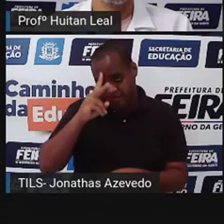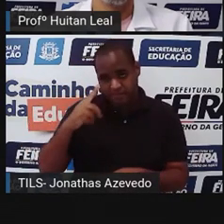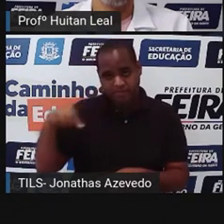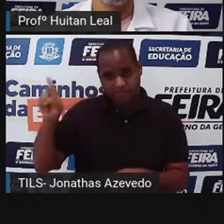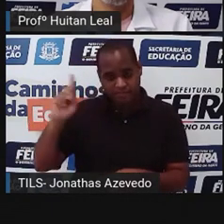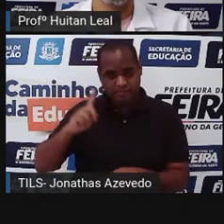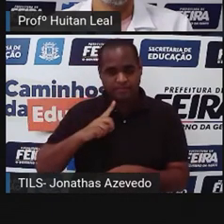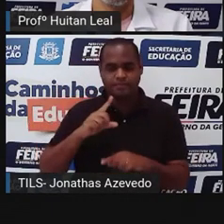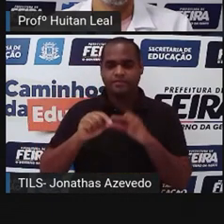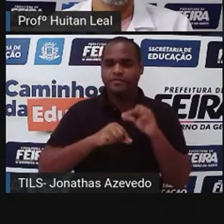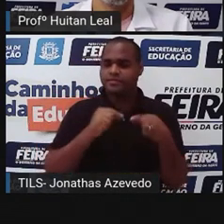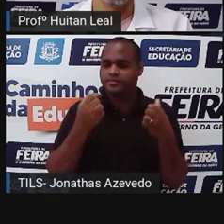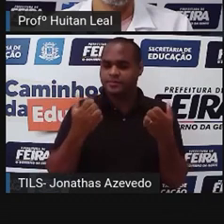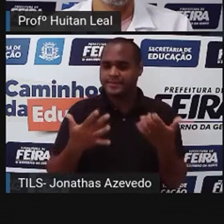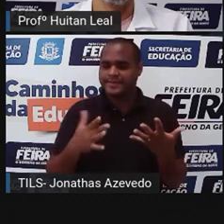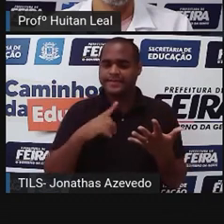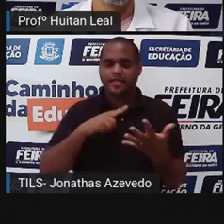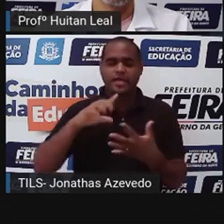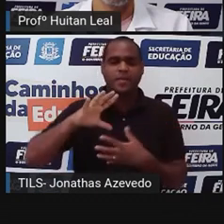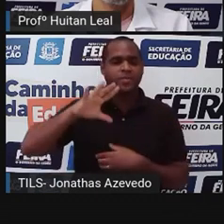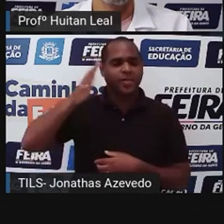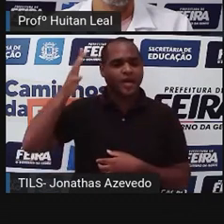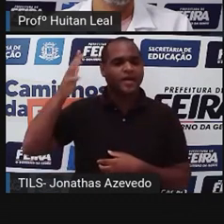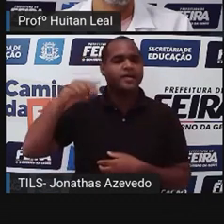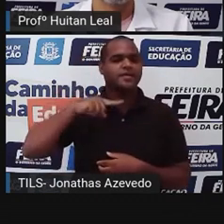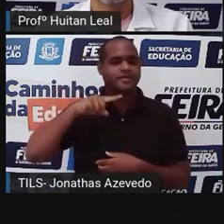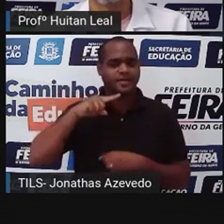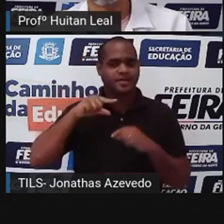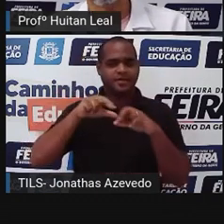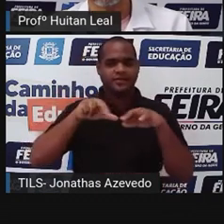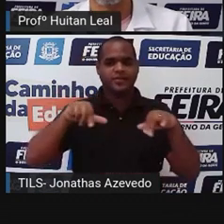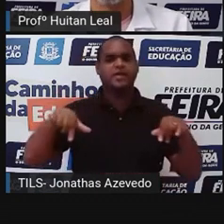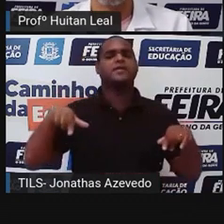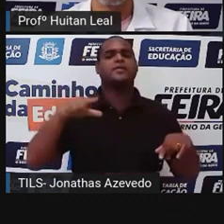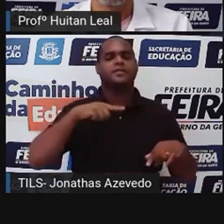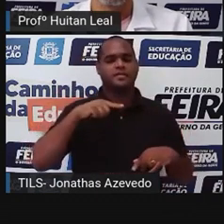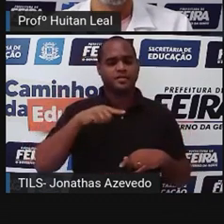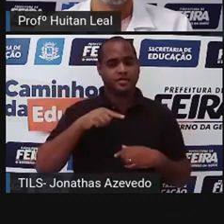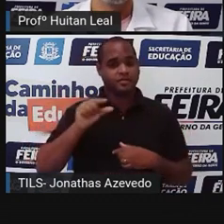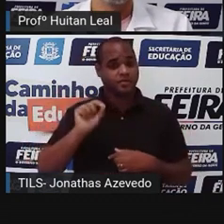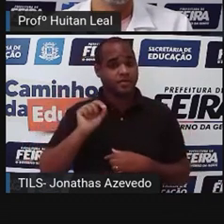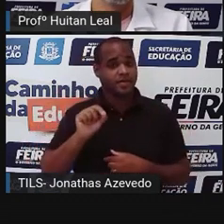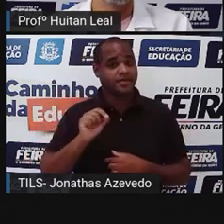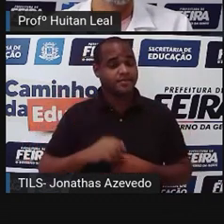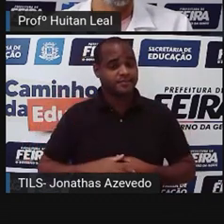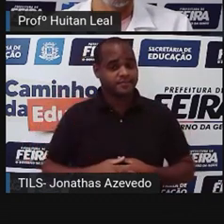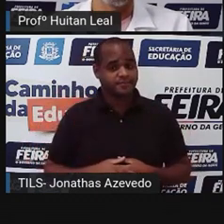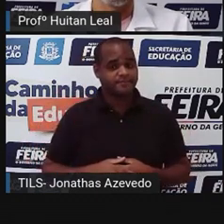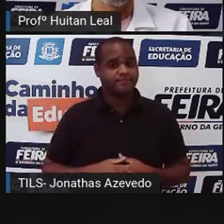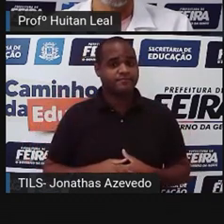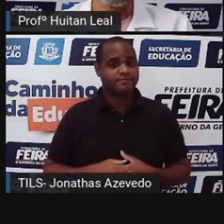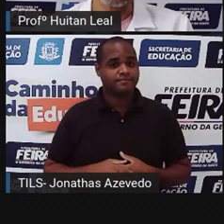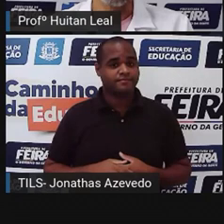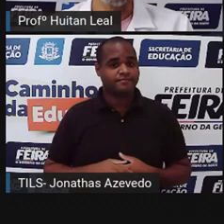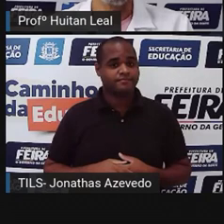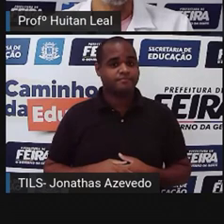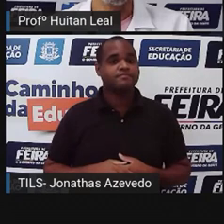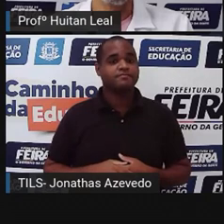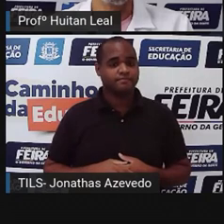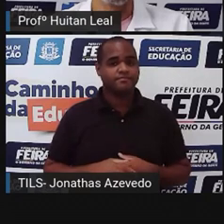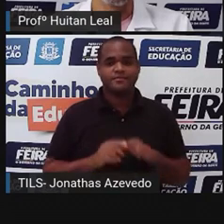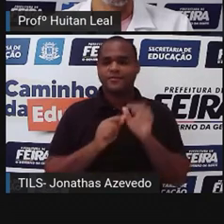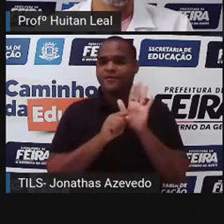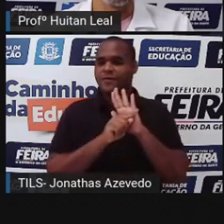os fatos que acontecem também, as personagens. Poderíamos lembrar também dos